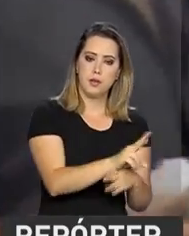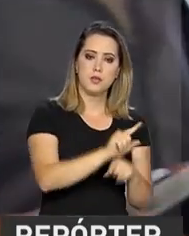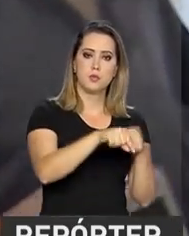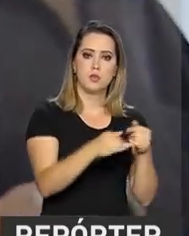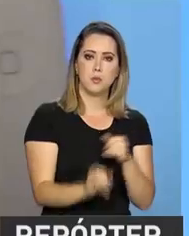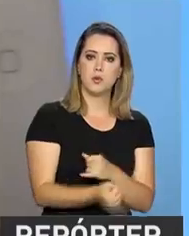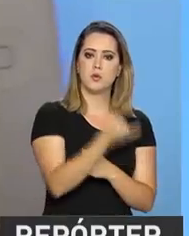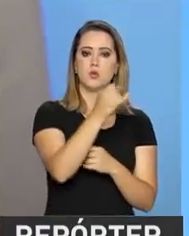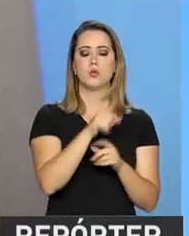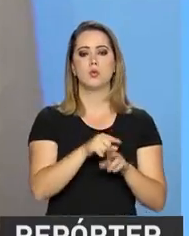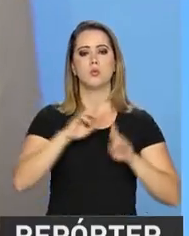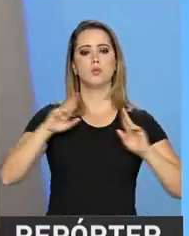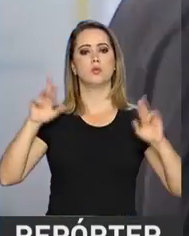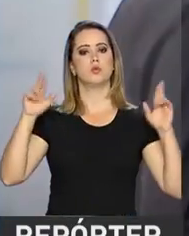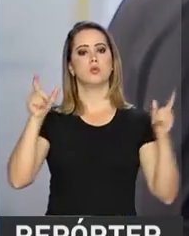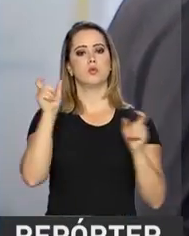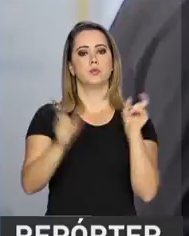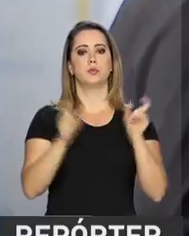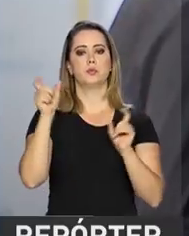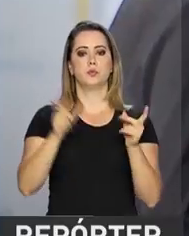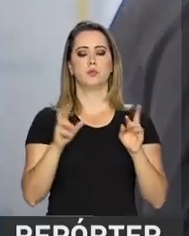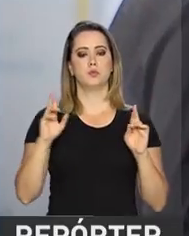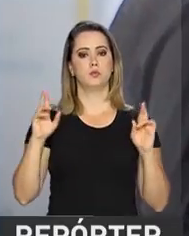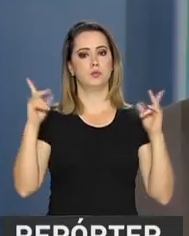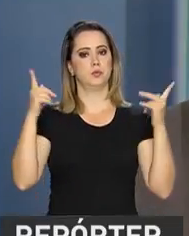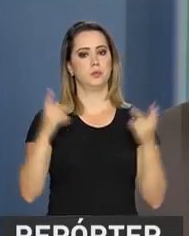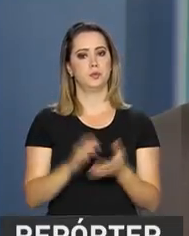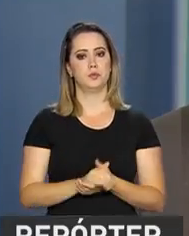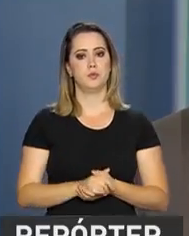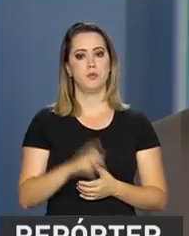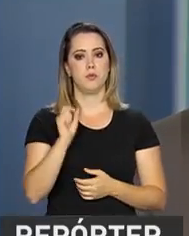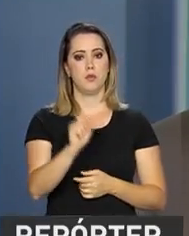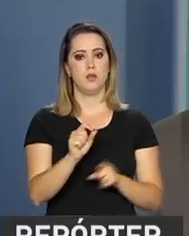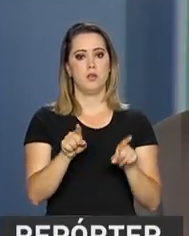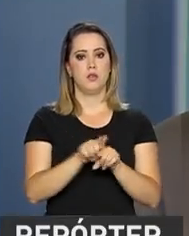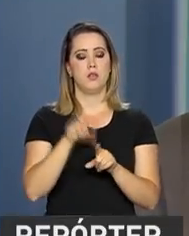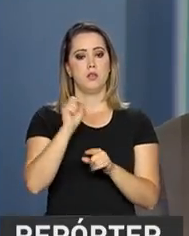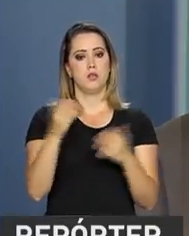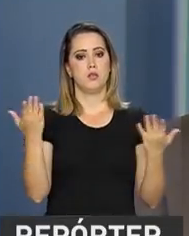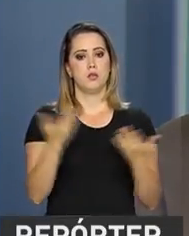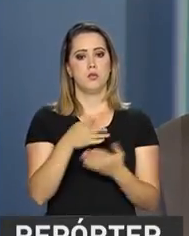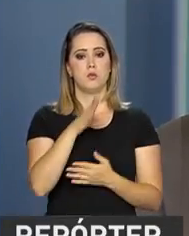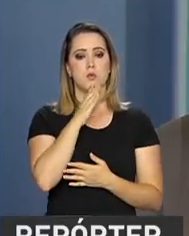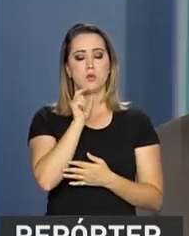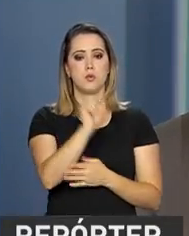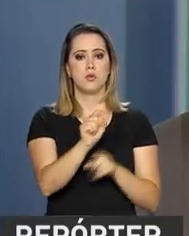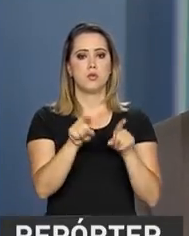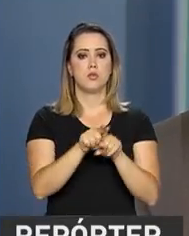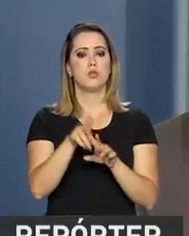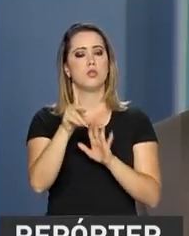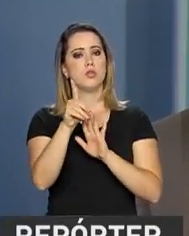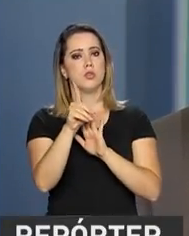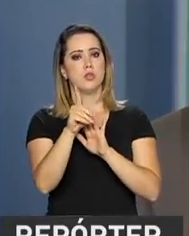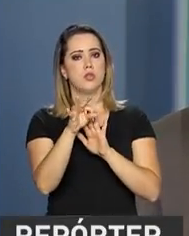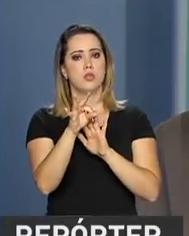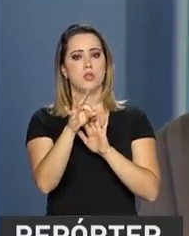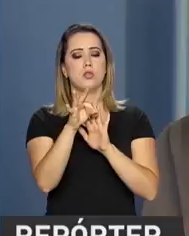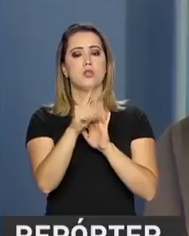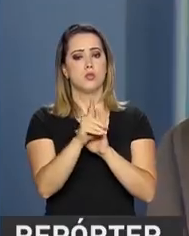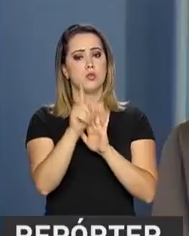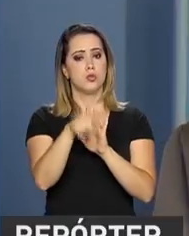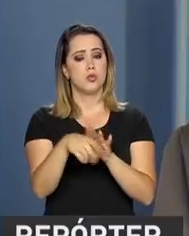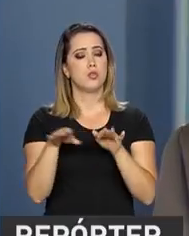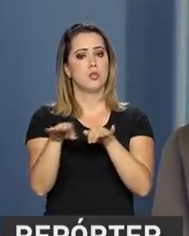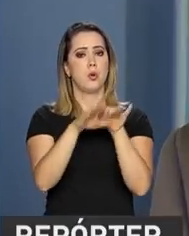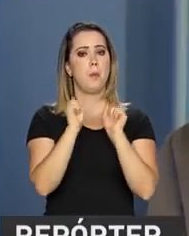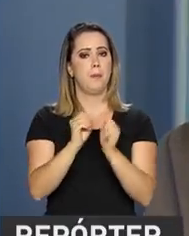são tão variados que podem atrair vários públicos diferentes. Dado o fato de que o Tesouro Direto é um programa democrático e você pode investir